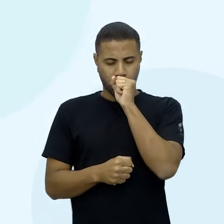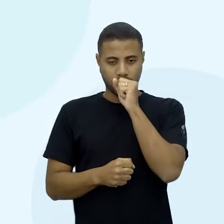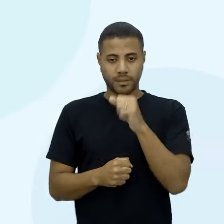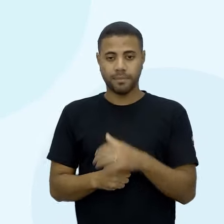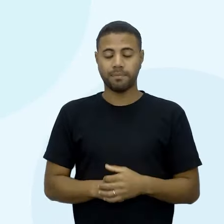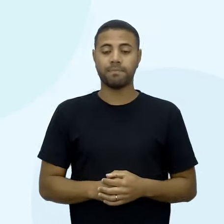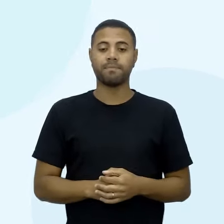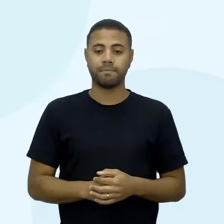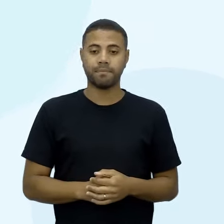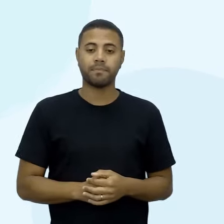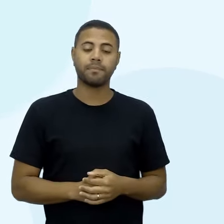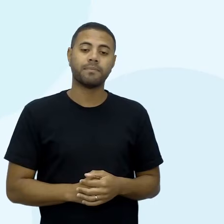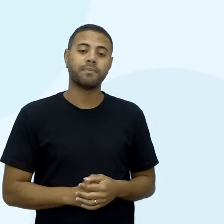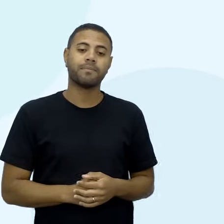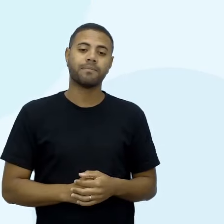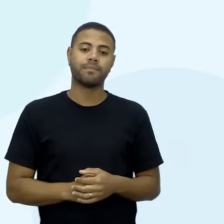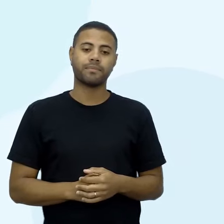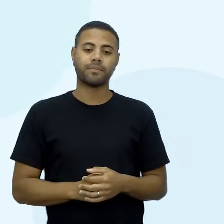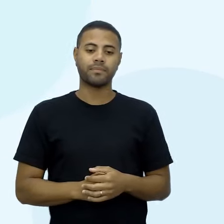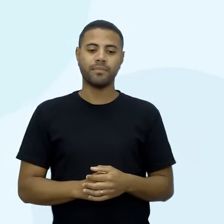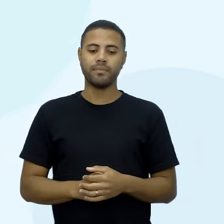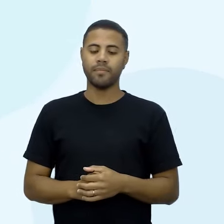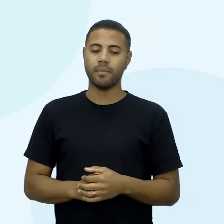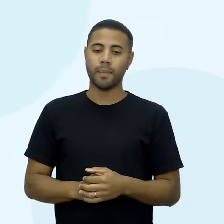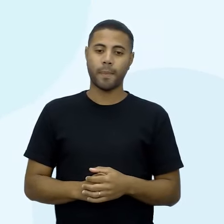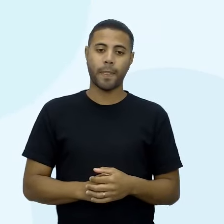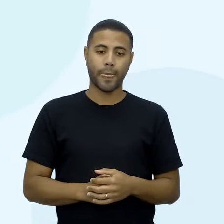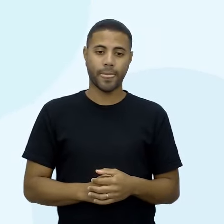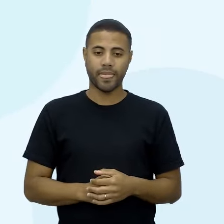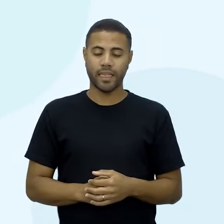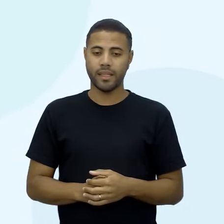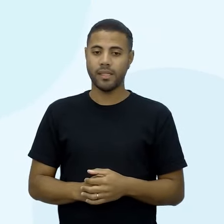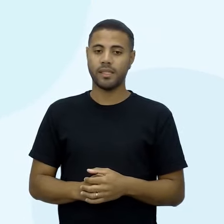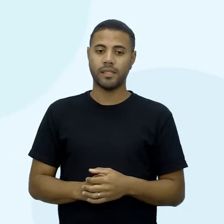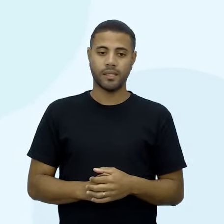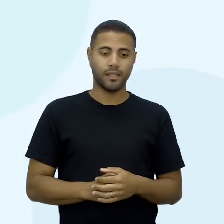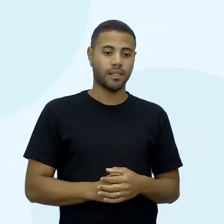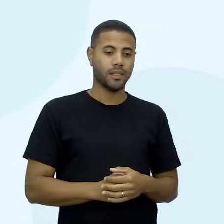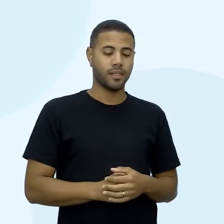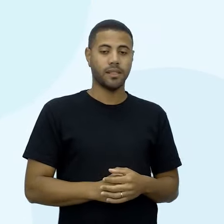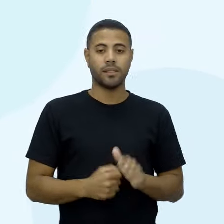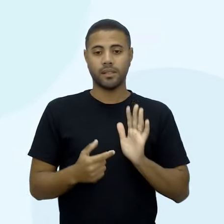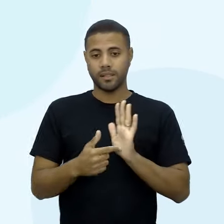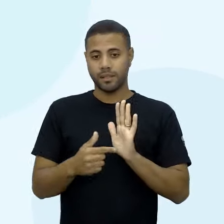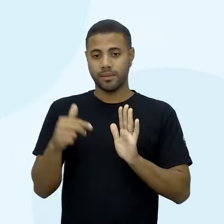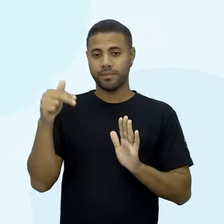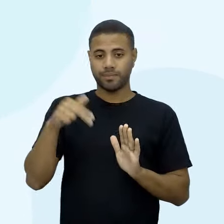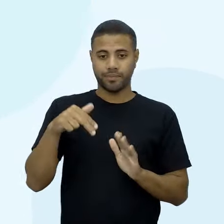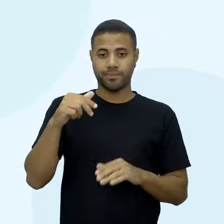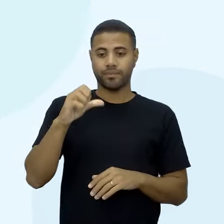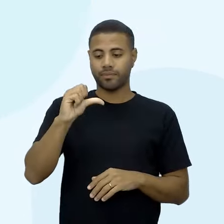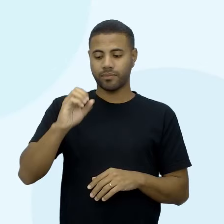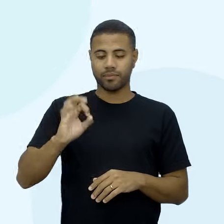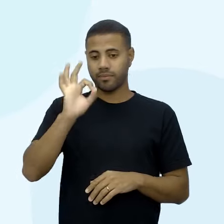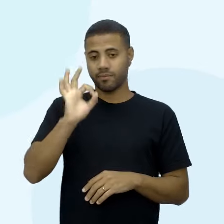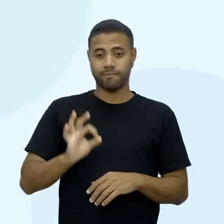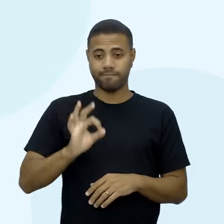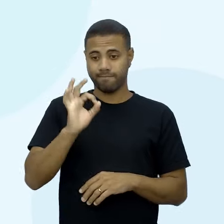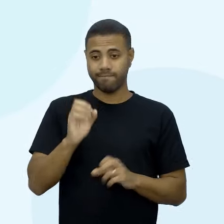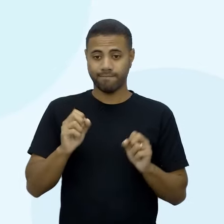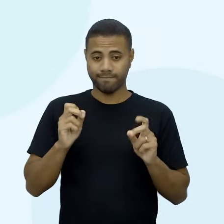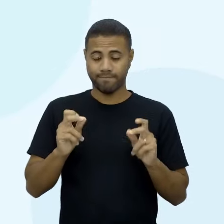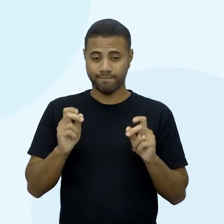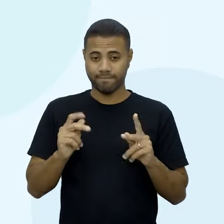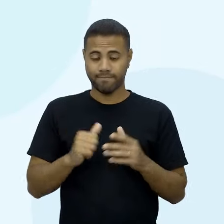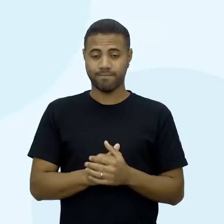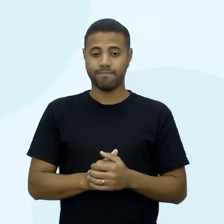Olha lá, pronto. Olha lá, tamanho da amostra, N, o nível de confiança, 90%. Valor